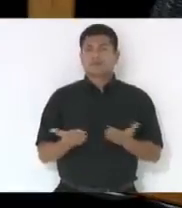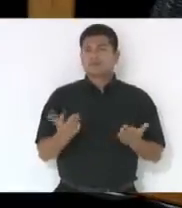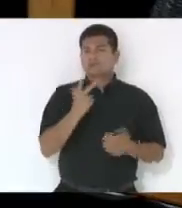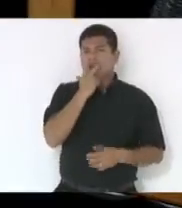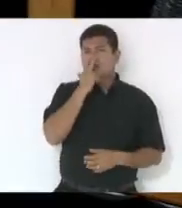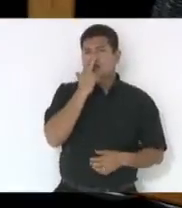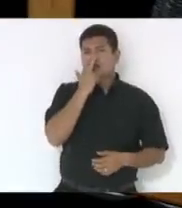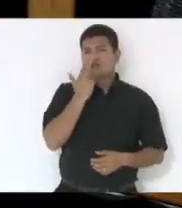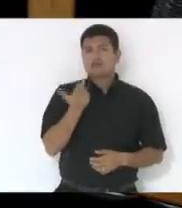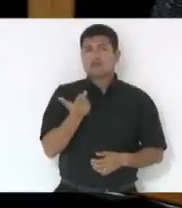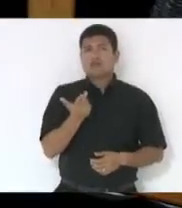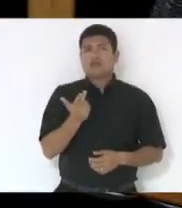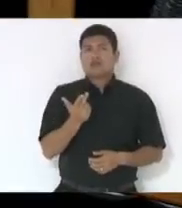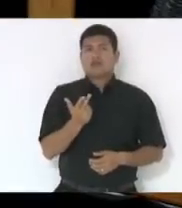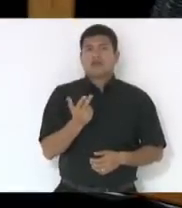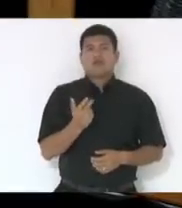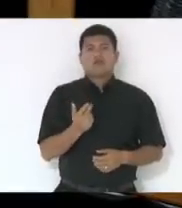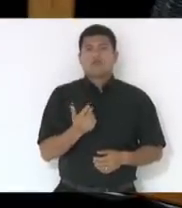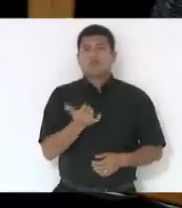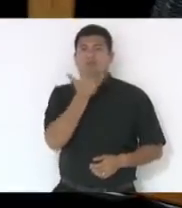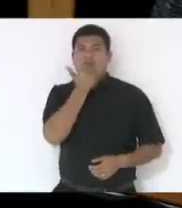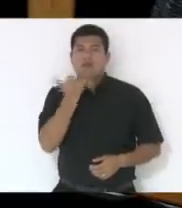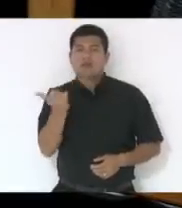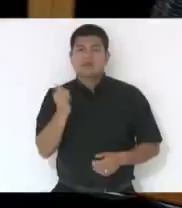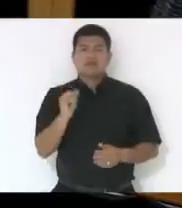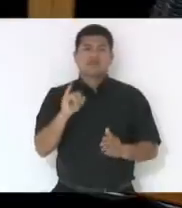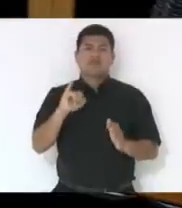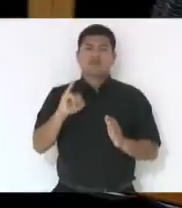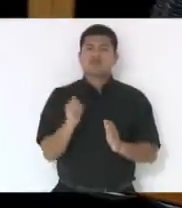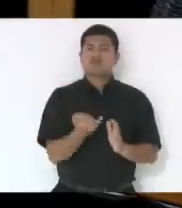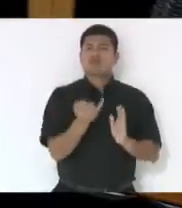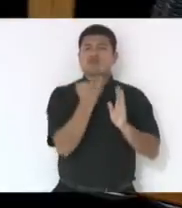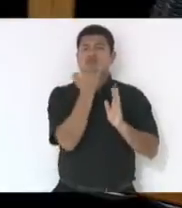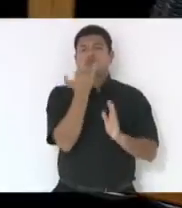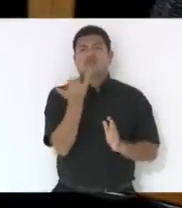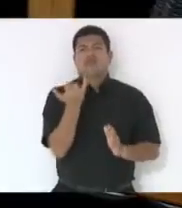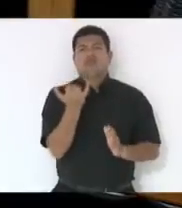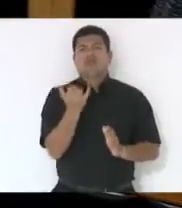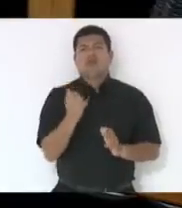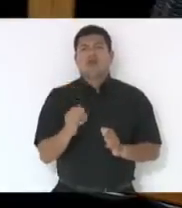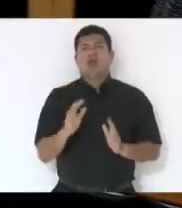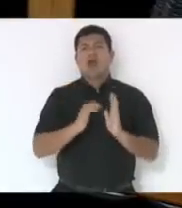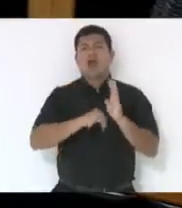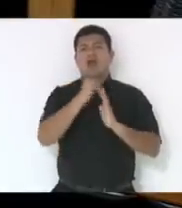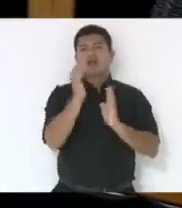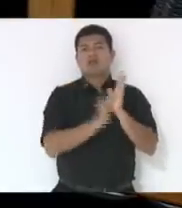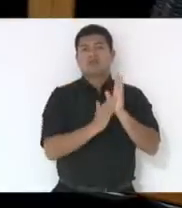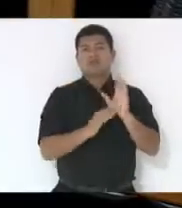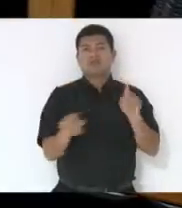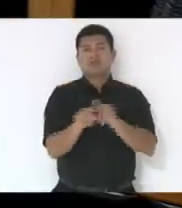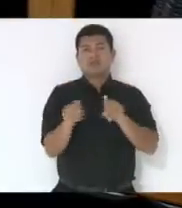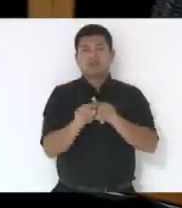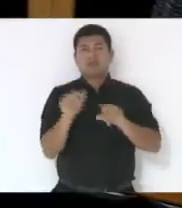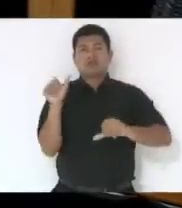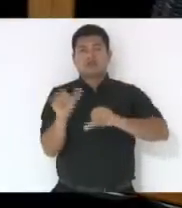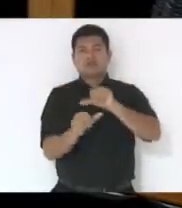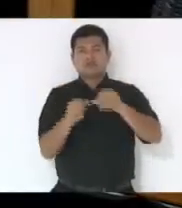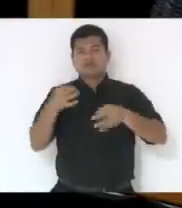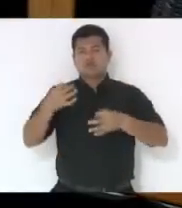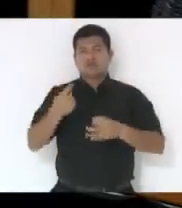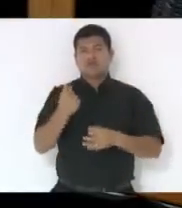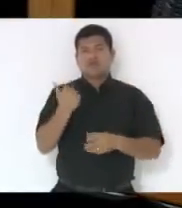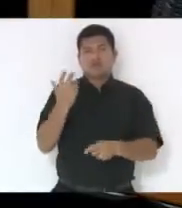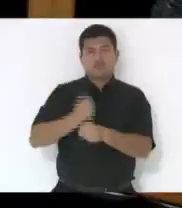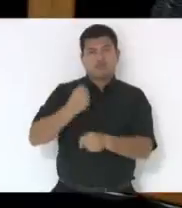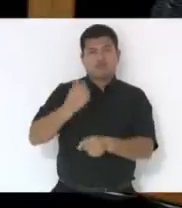do juro, da multa e a correção monetária. E, quando se trata da